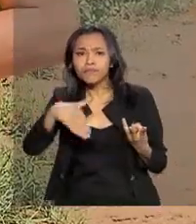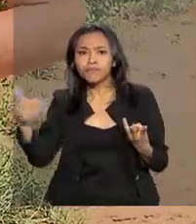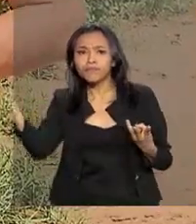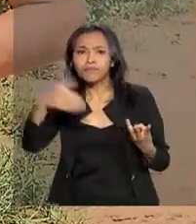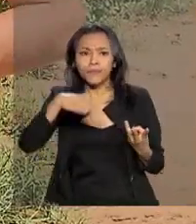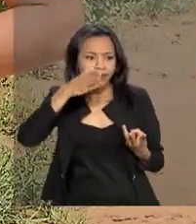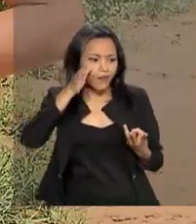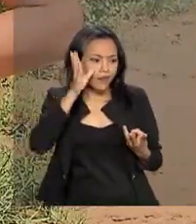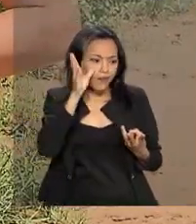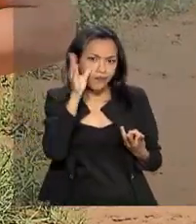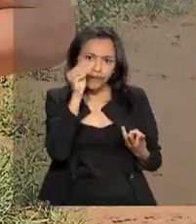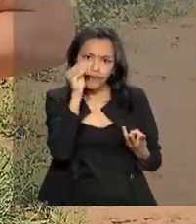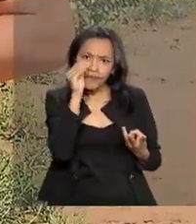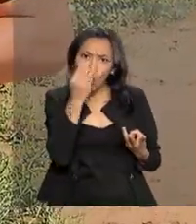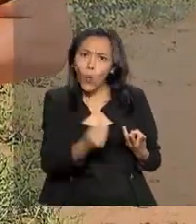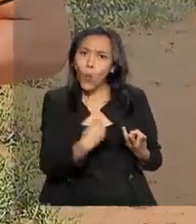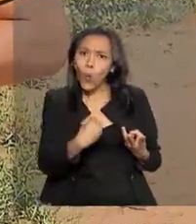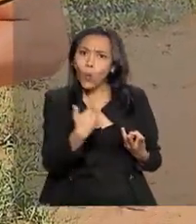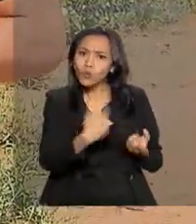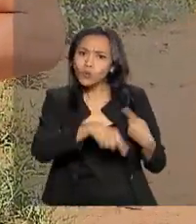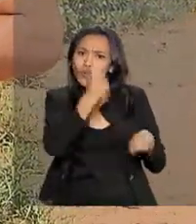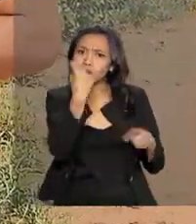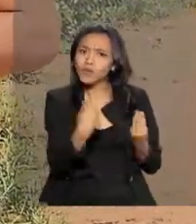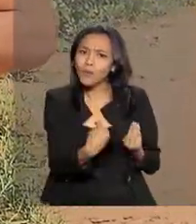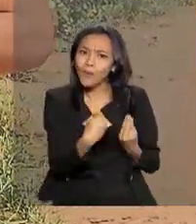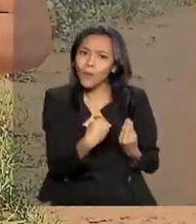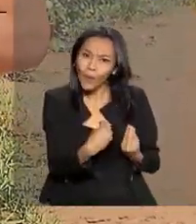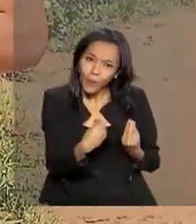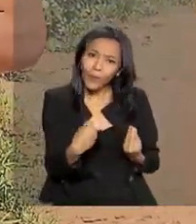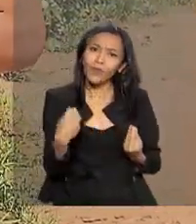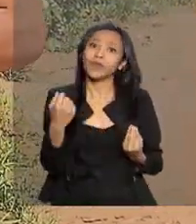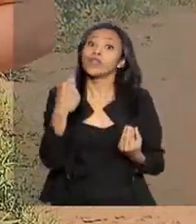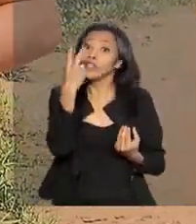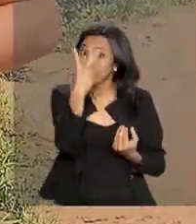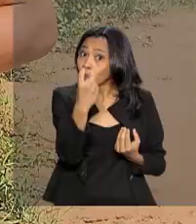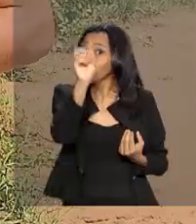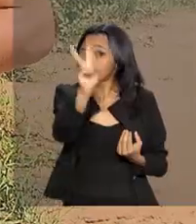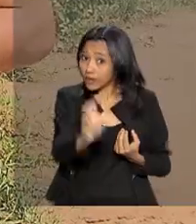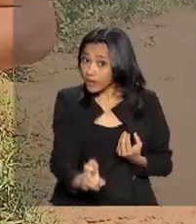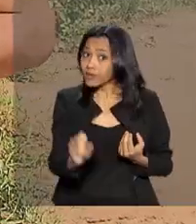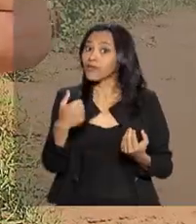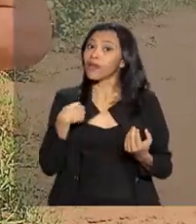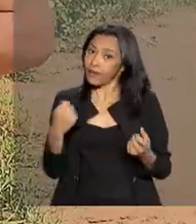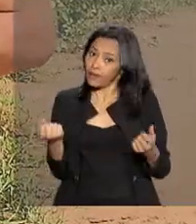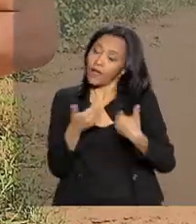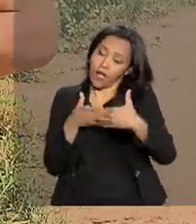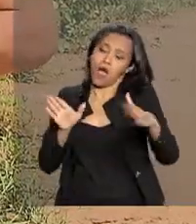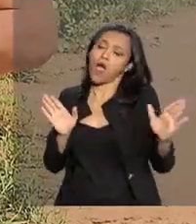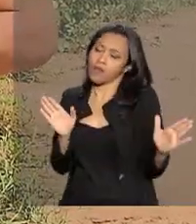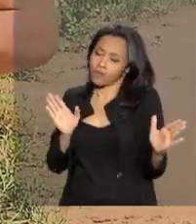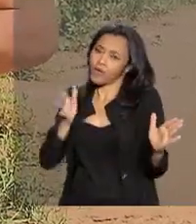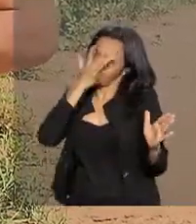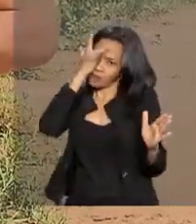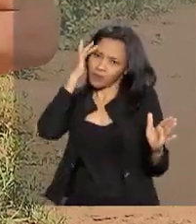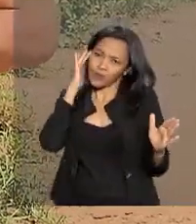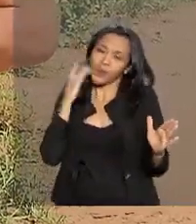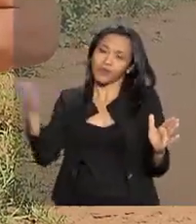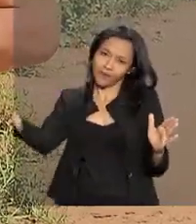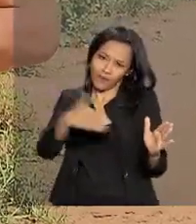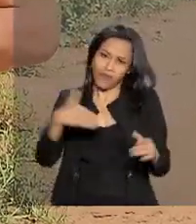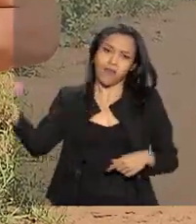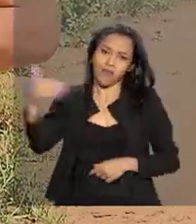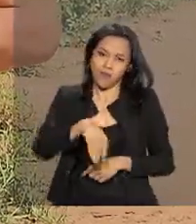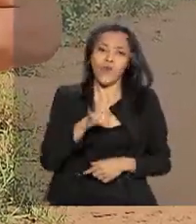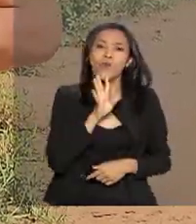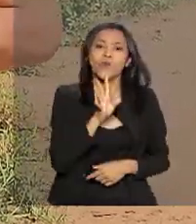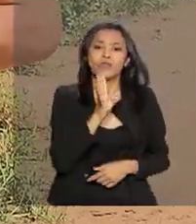saber qual é o segredo do sucesso na lavoura. E, duas vezes por ano, ele abre as portas da propriedade para que os produtores venham